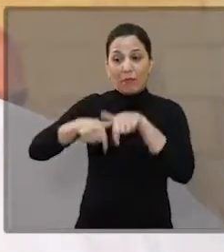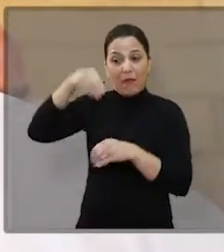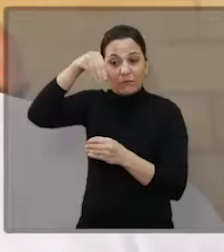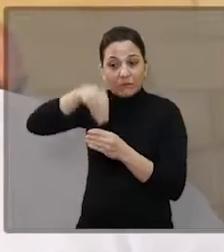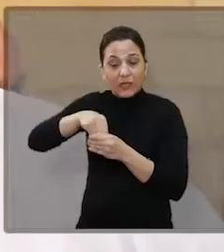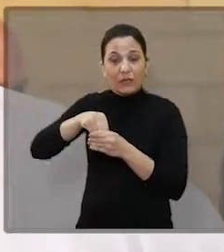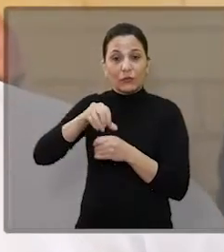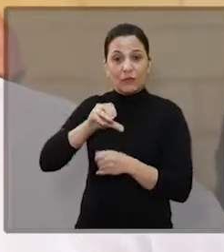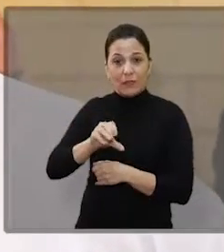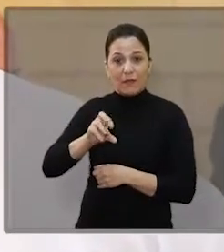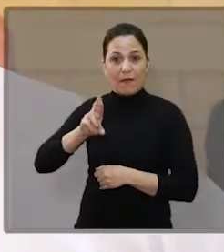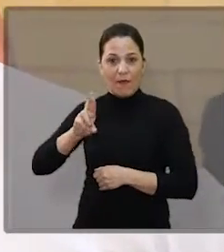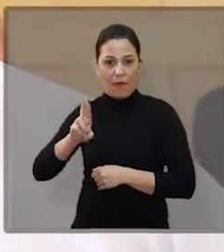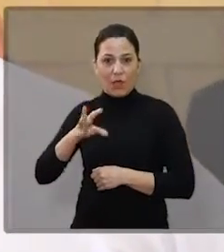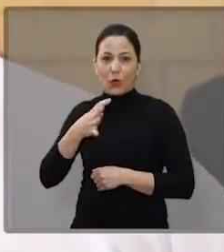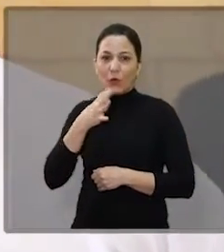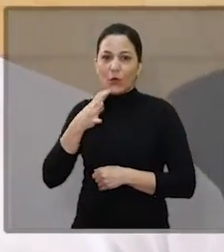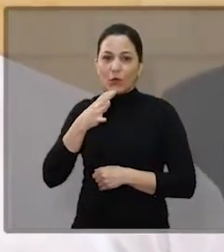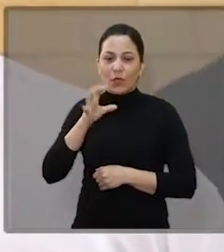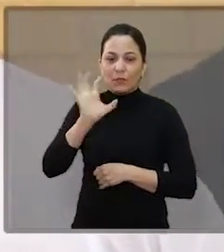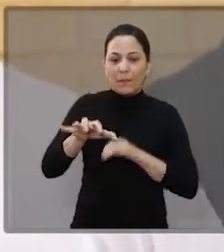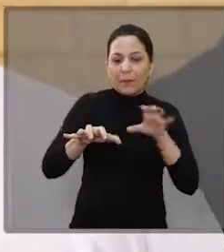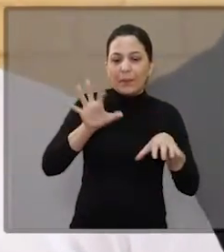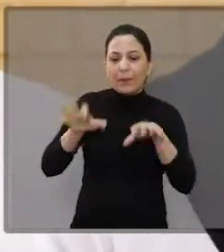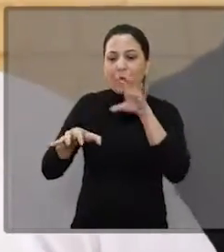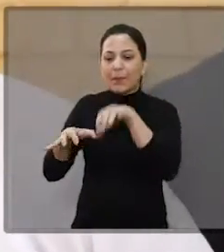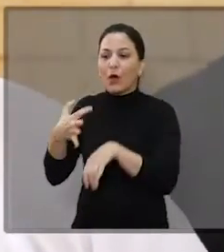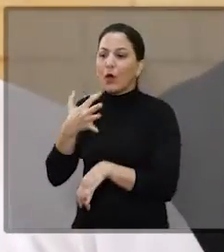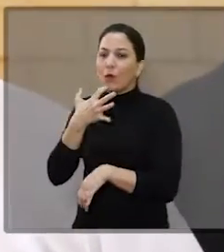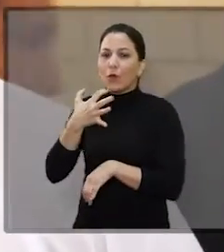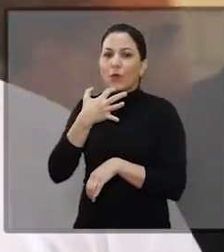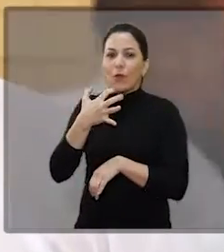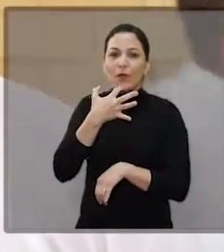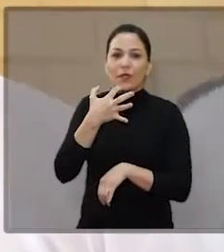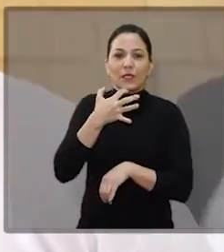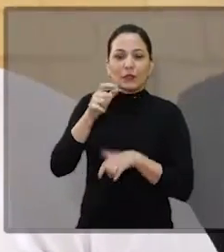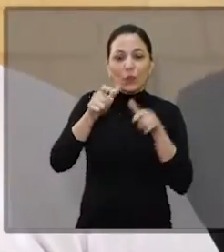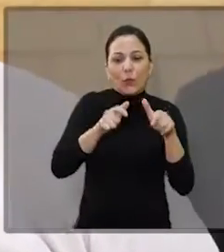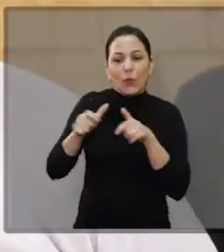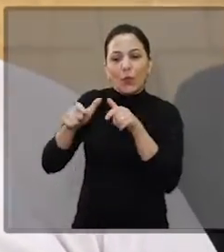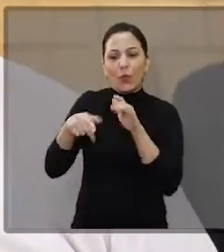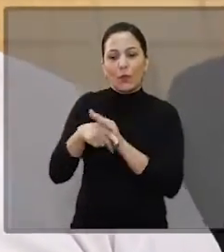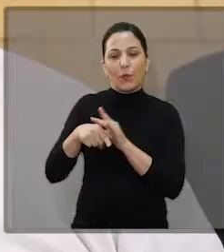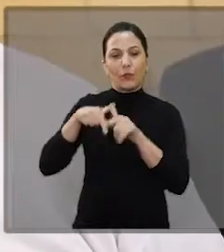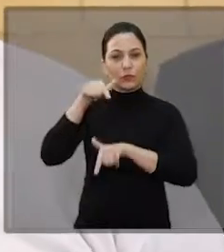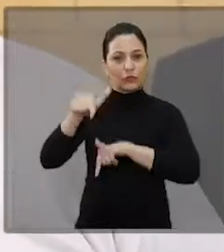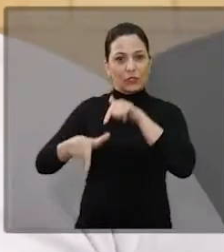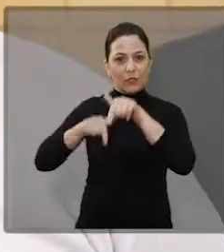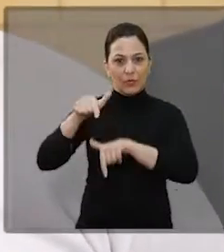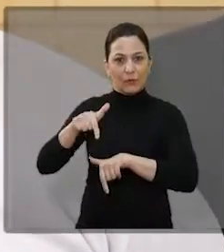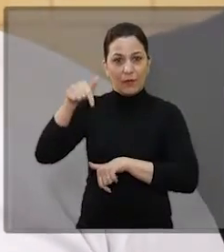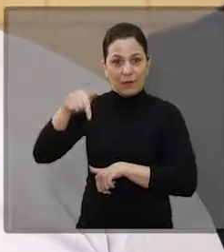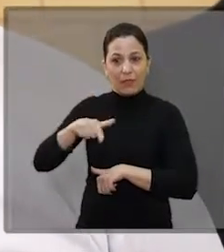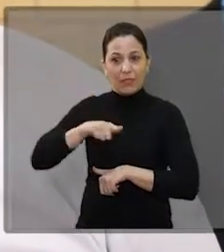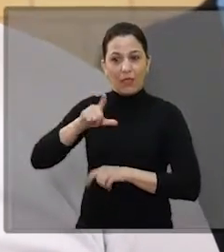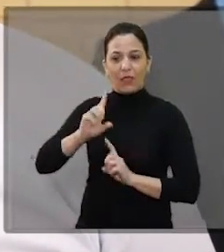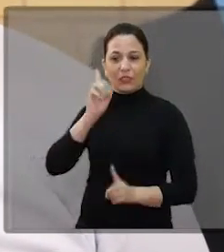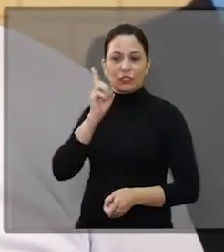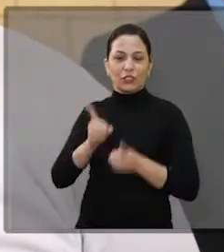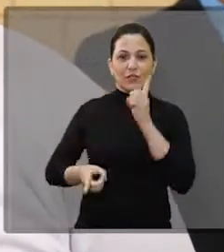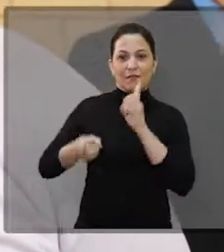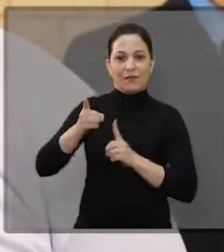porque eu trabalho aqui, inclusive. Eu conheço a maioria dos pavilhões, eu conheço a maioria dos locais de trabalho aqui.